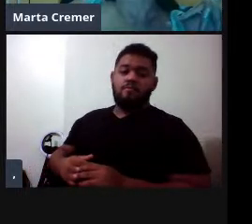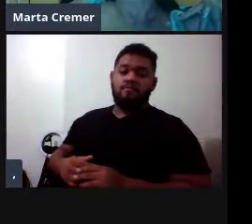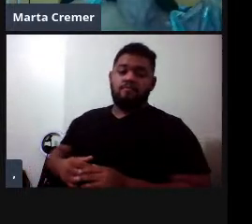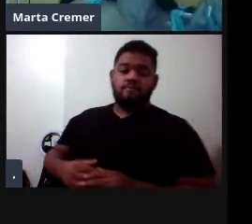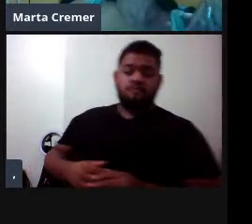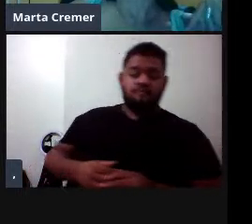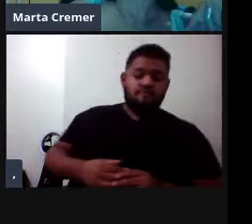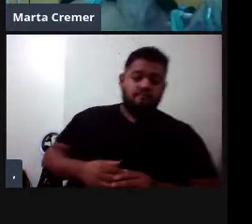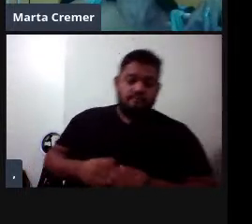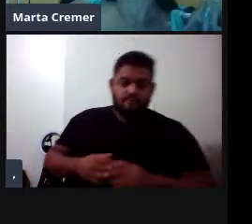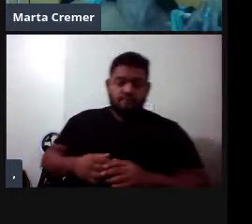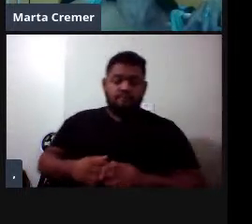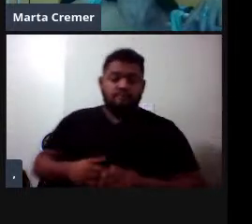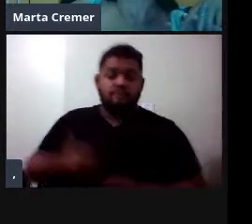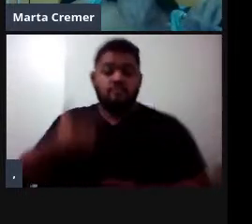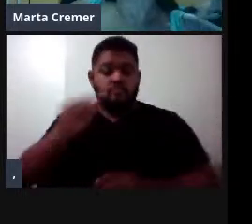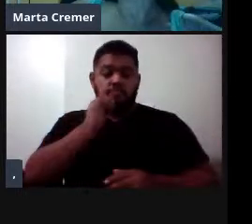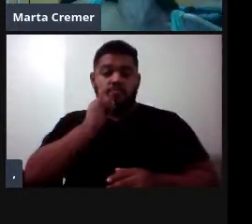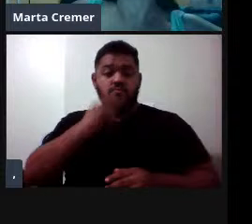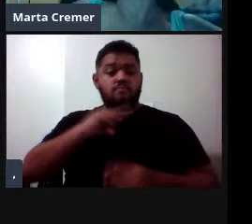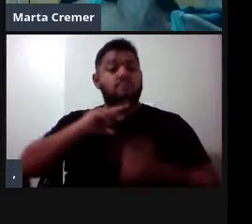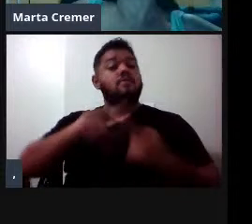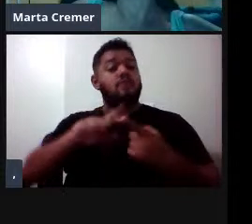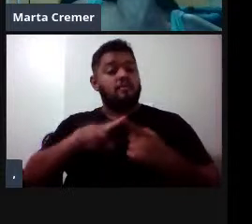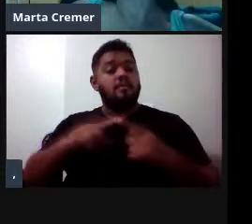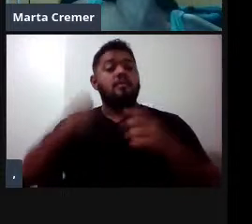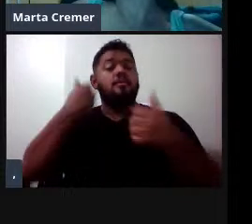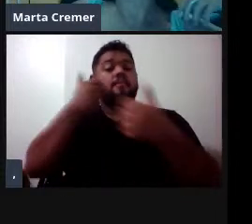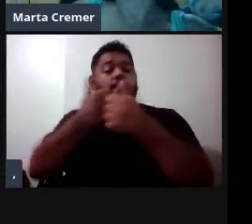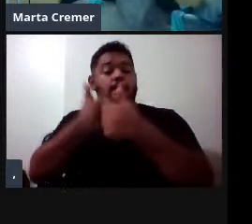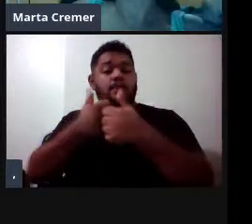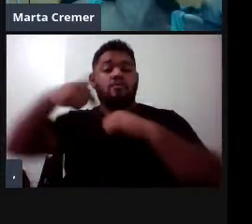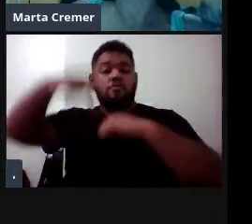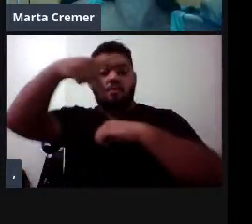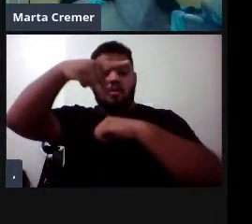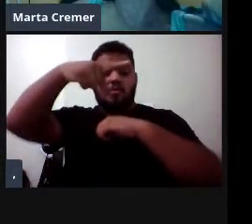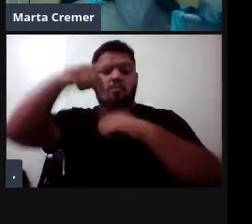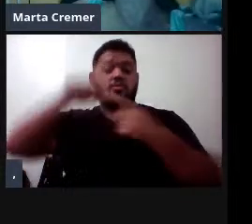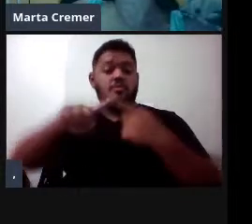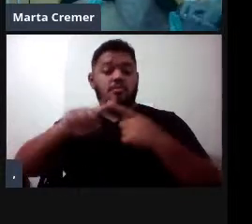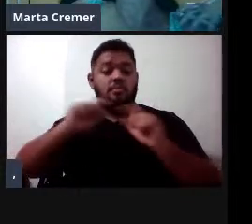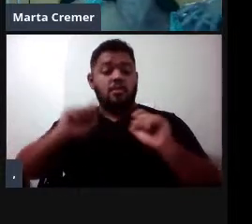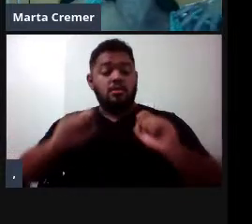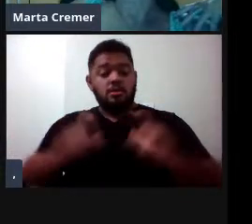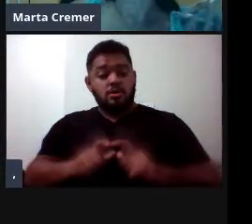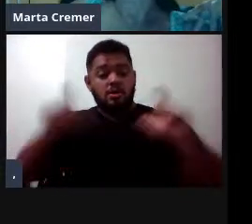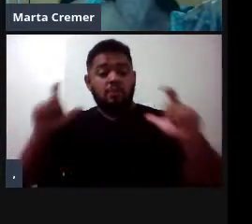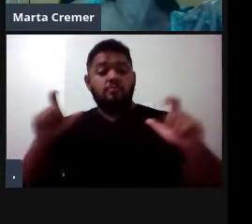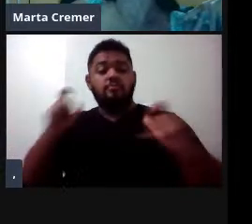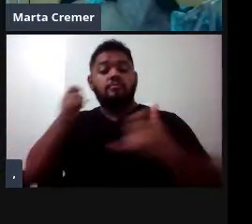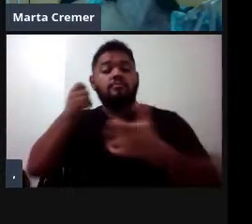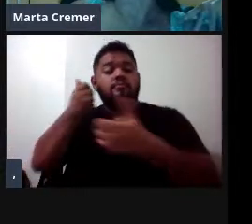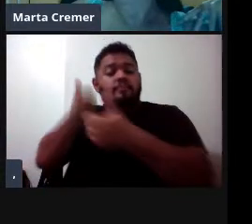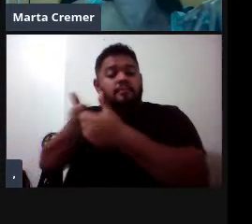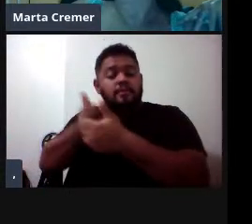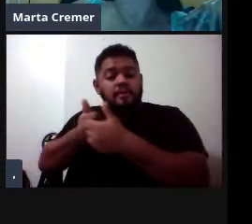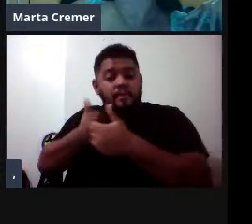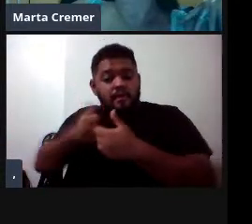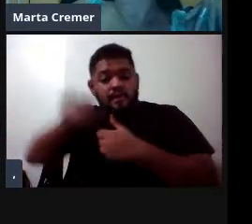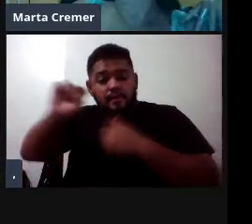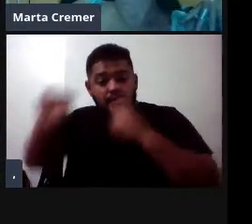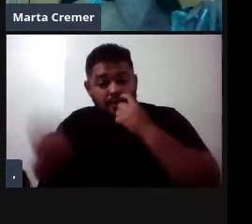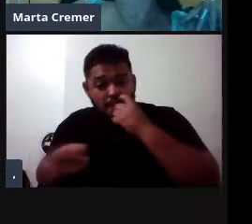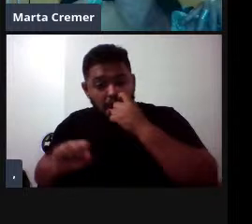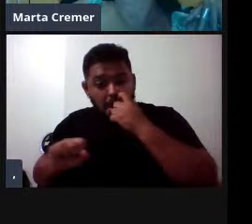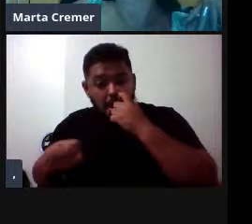então, ela também tem uma distribuição circumpolar e bem mais ampla aqui, ela pode chegar, inclusive, aqui no sul da América